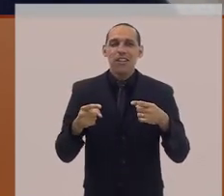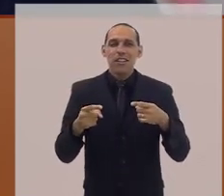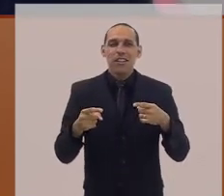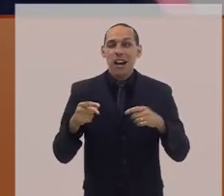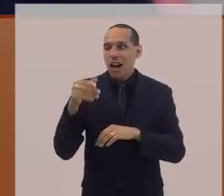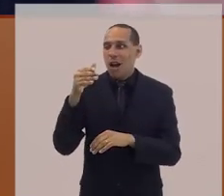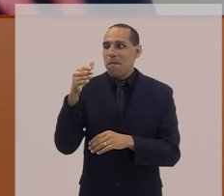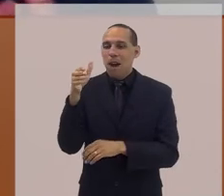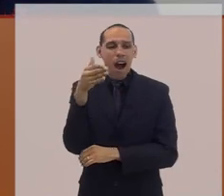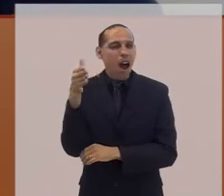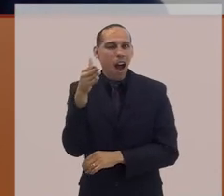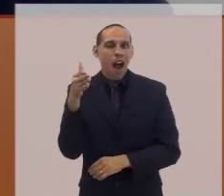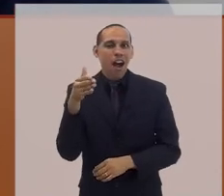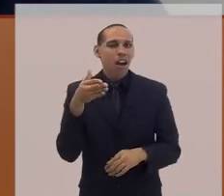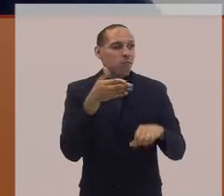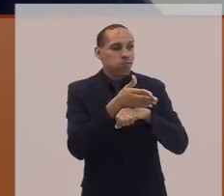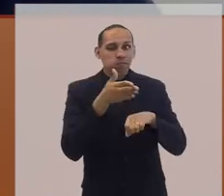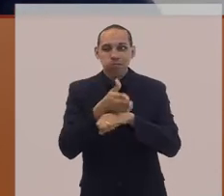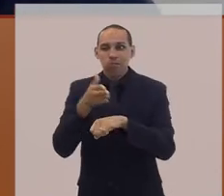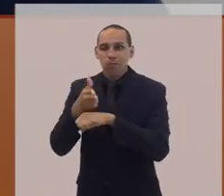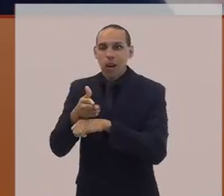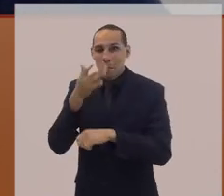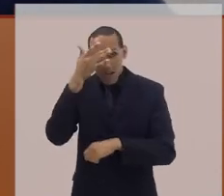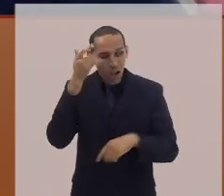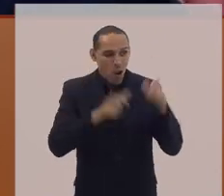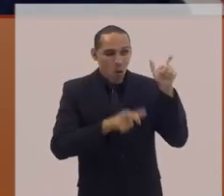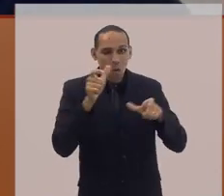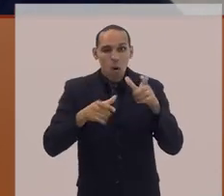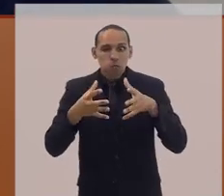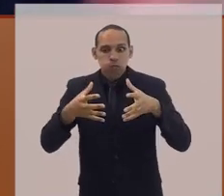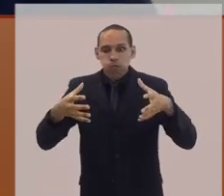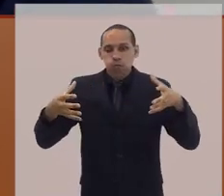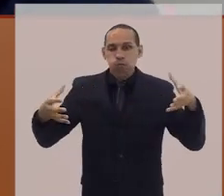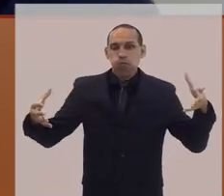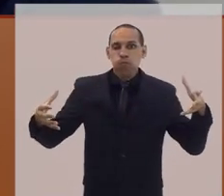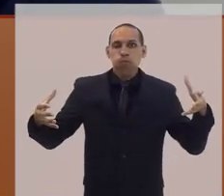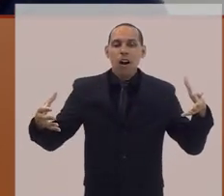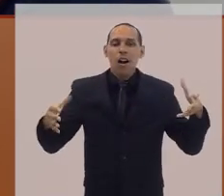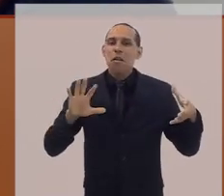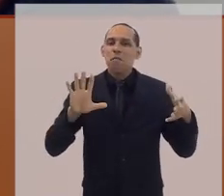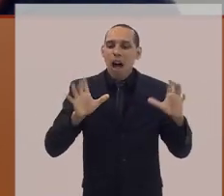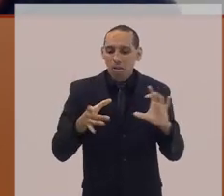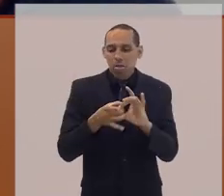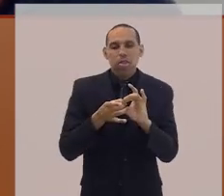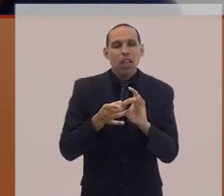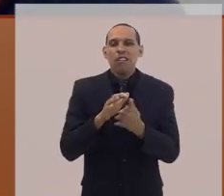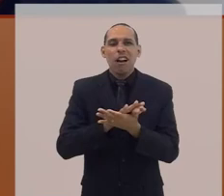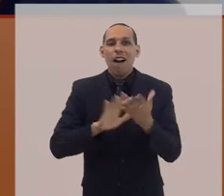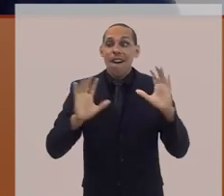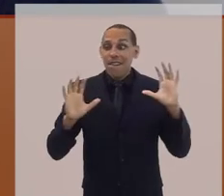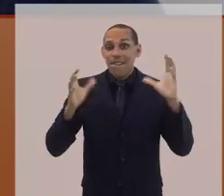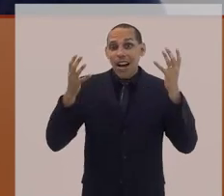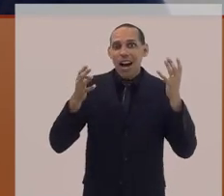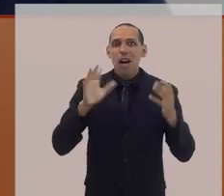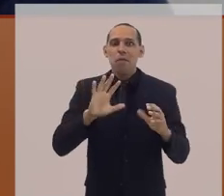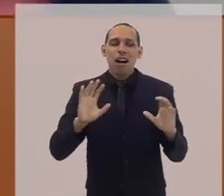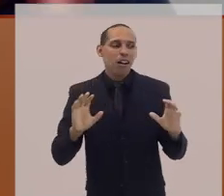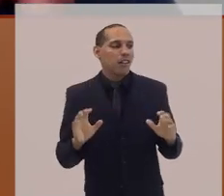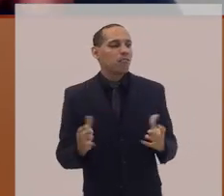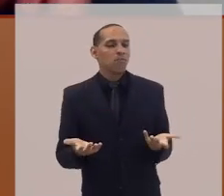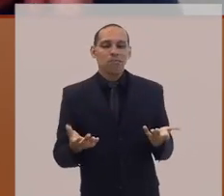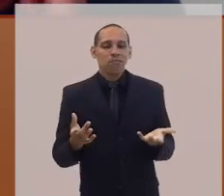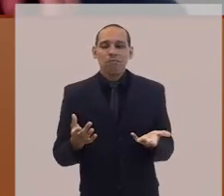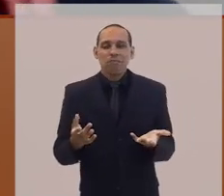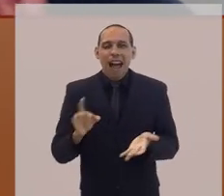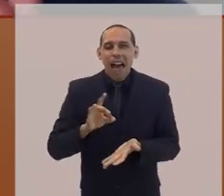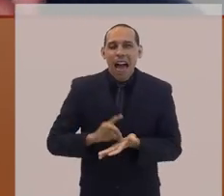multidão, mas não é comunhão. Às vezes é festa, mas não é celebração. Não, e é muita gente,